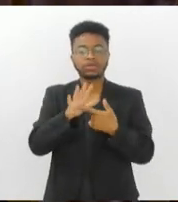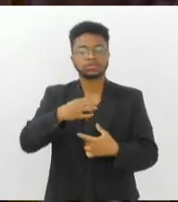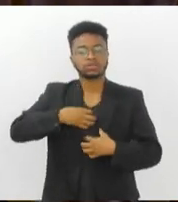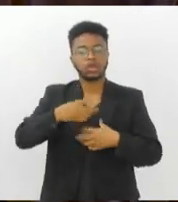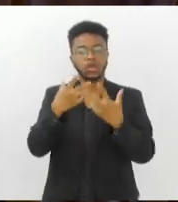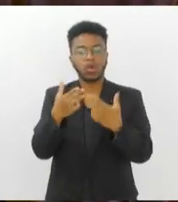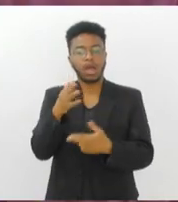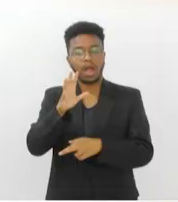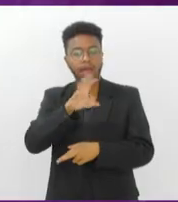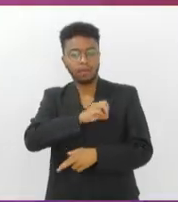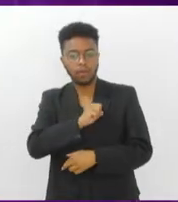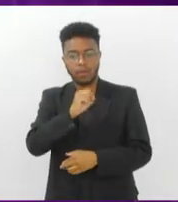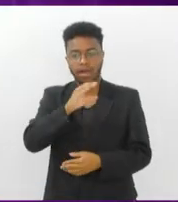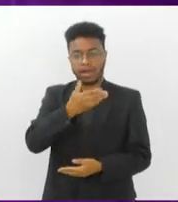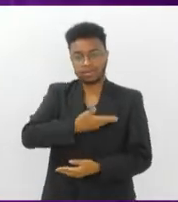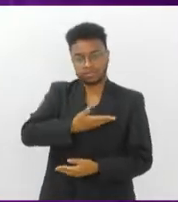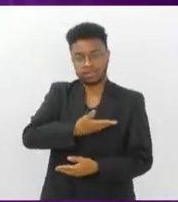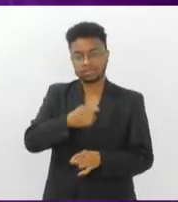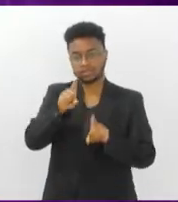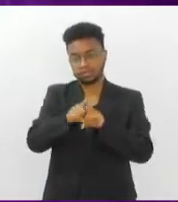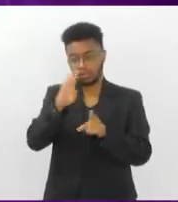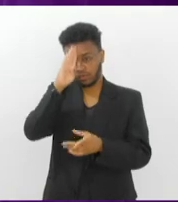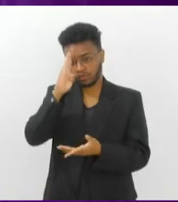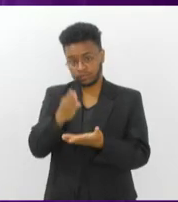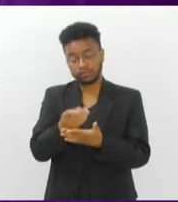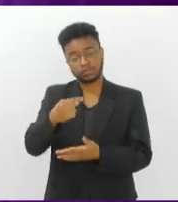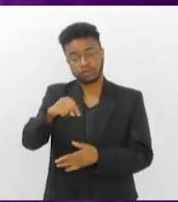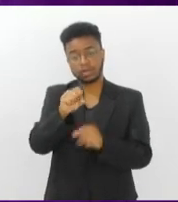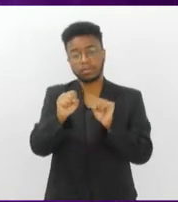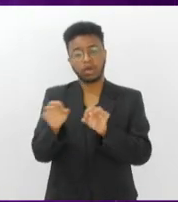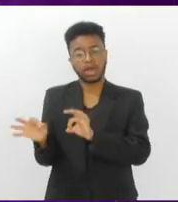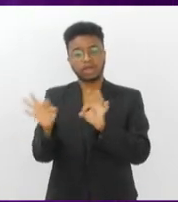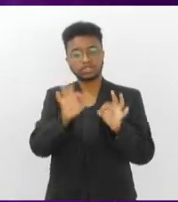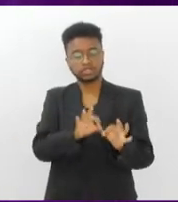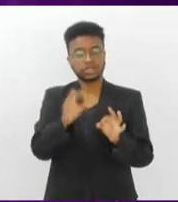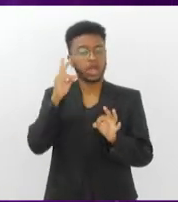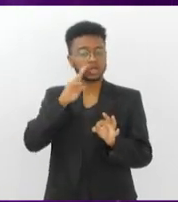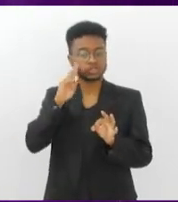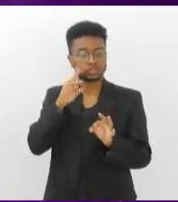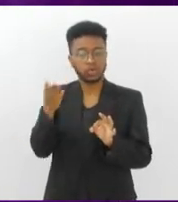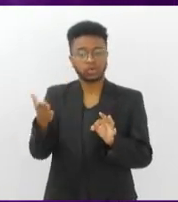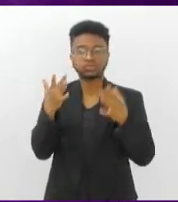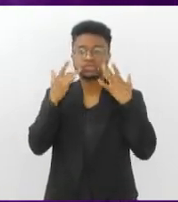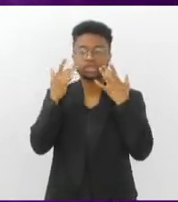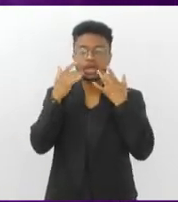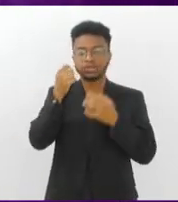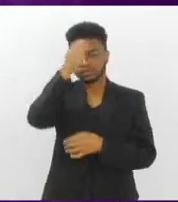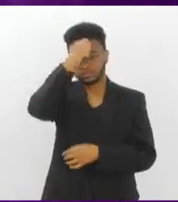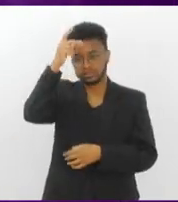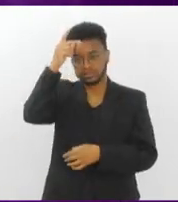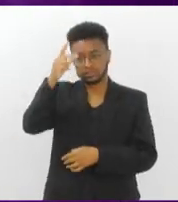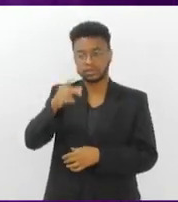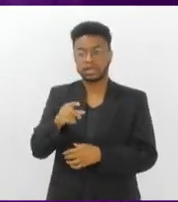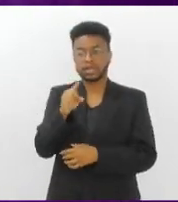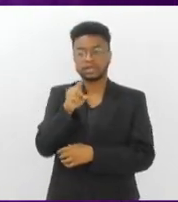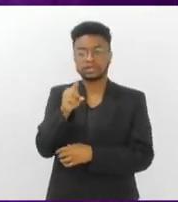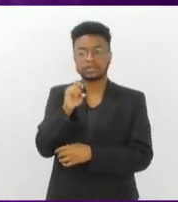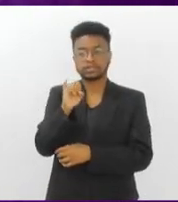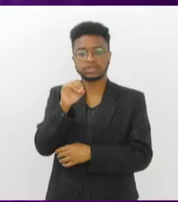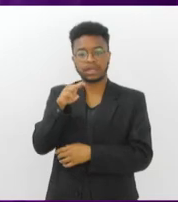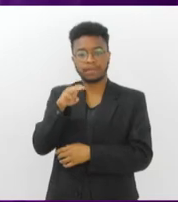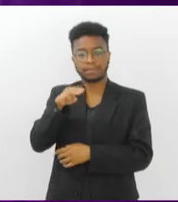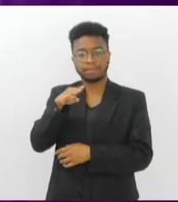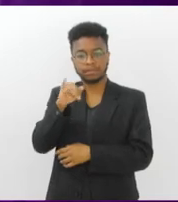e confiança. Você pode conferir A História de Káfika e a Boneca Viajante no Teatro Municipal Zimbinski, até o dia